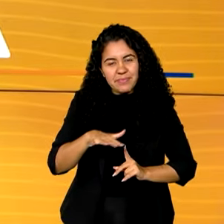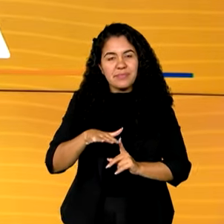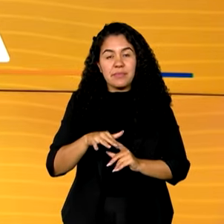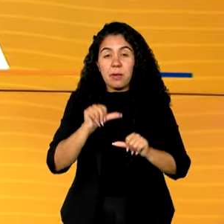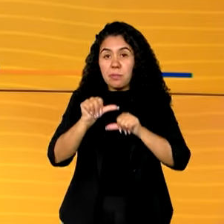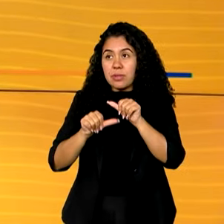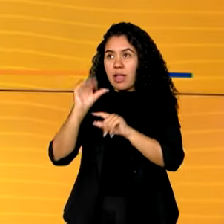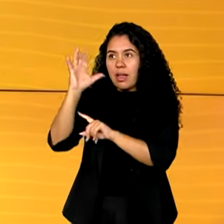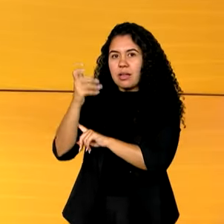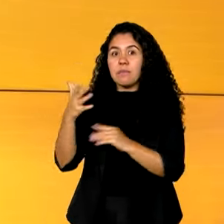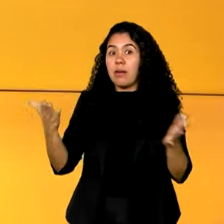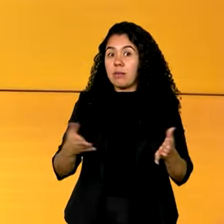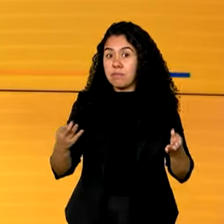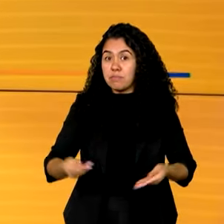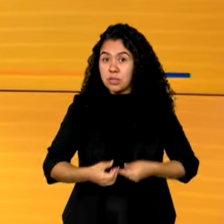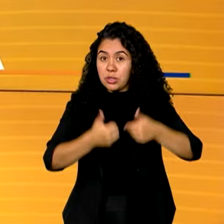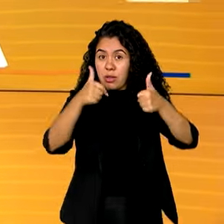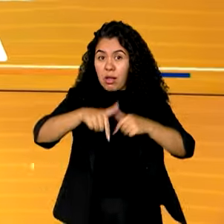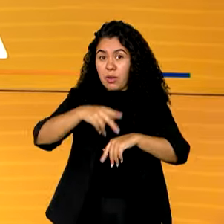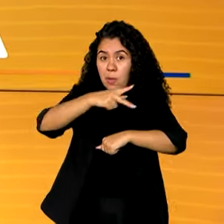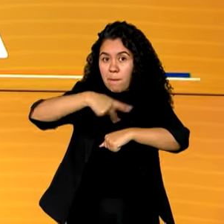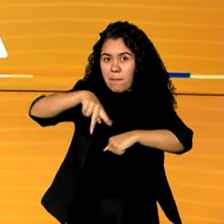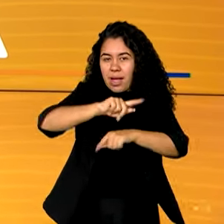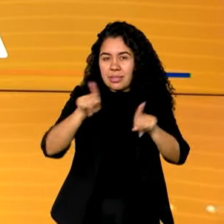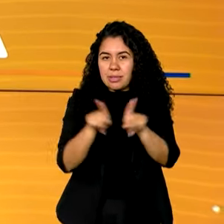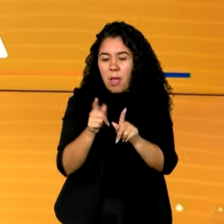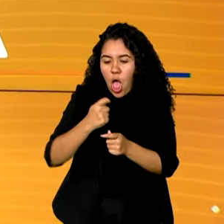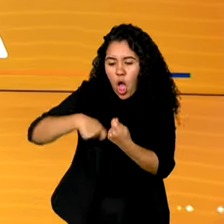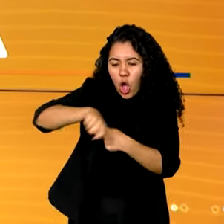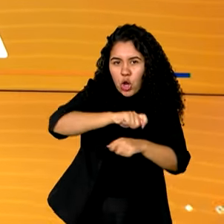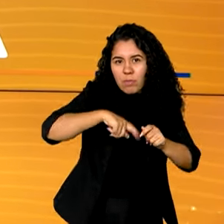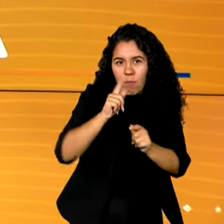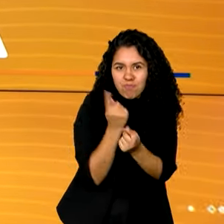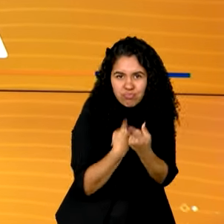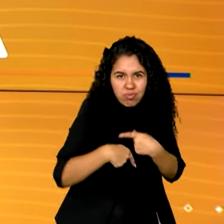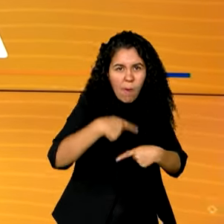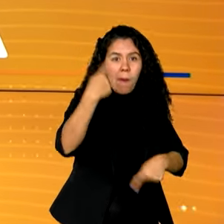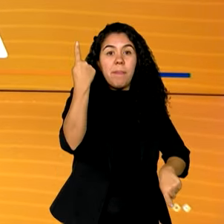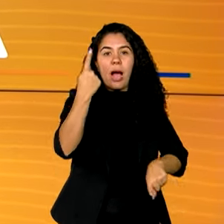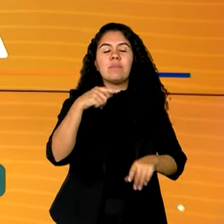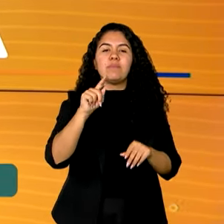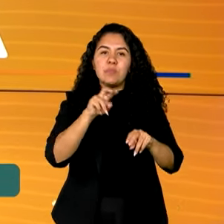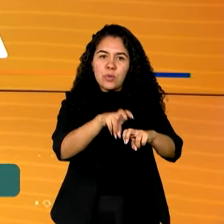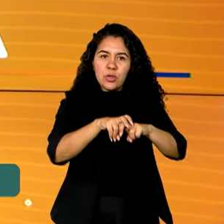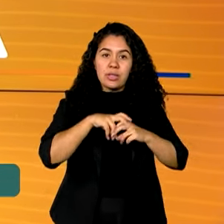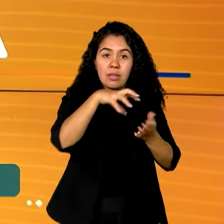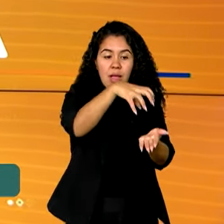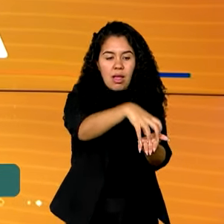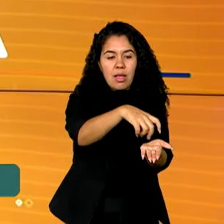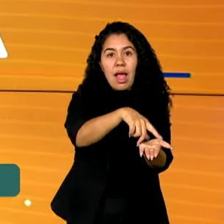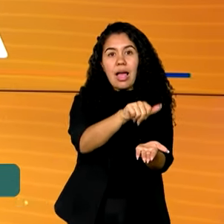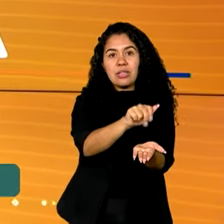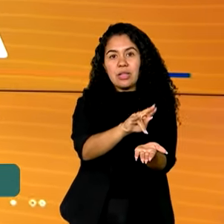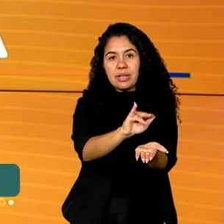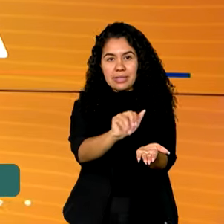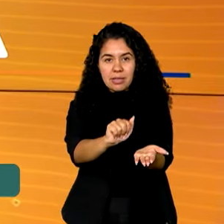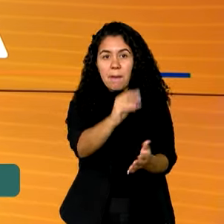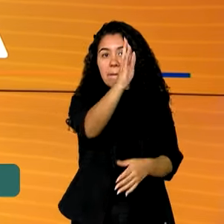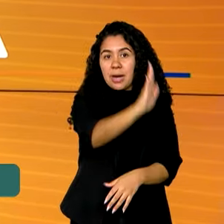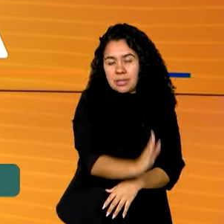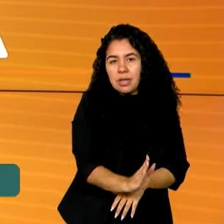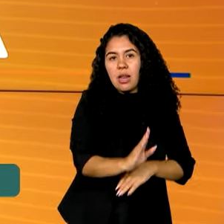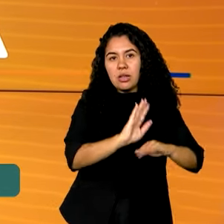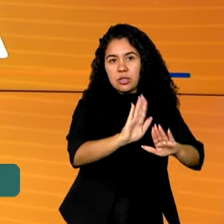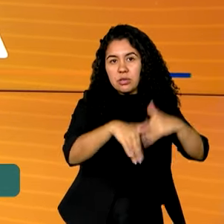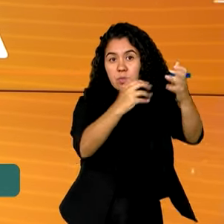Modernizar o país e alavancar a economia. Com esse objetivo, a Agência Brasileira de Desenvolvimento Industrial e o IBAMA